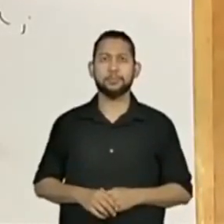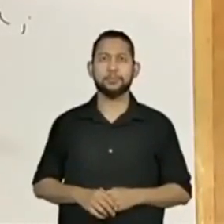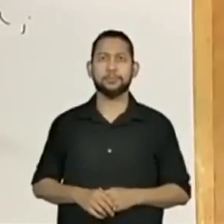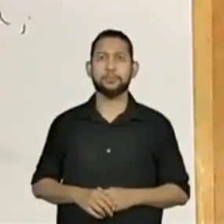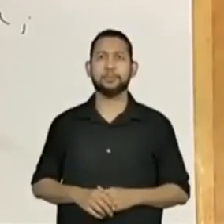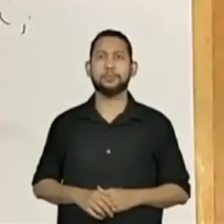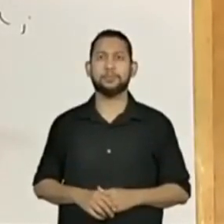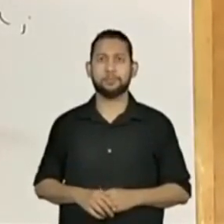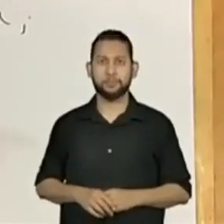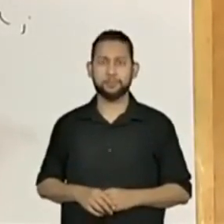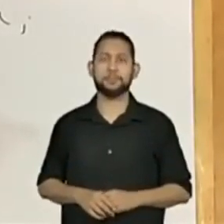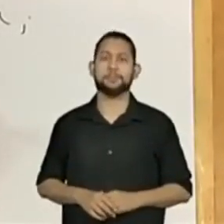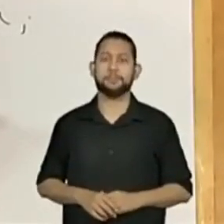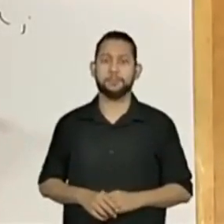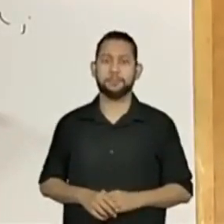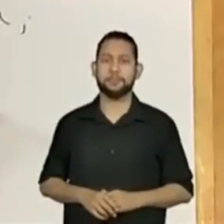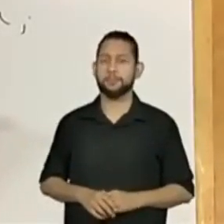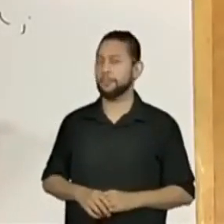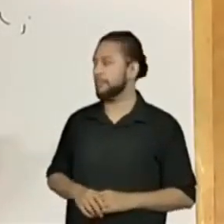Pega.